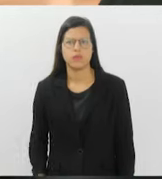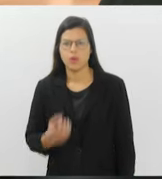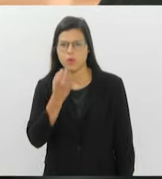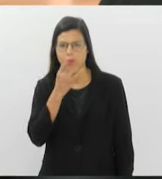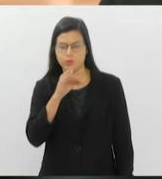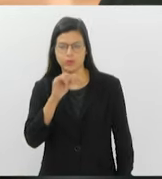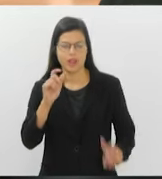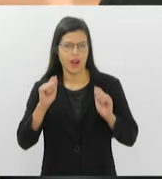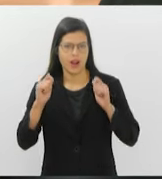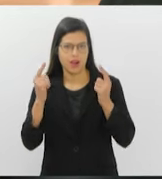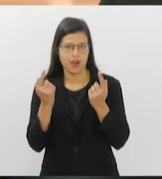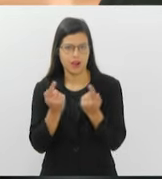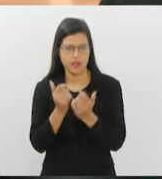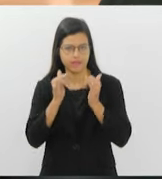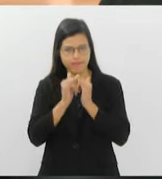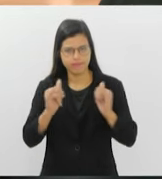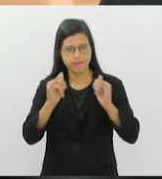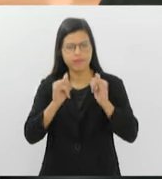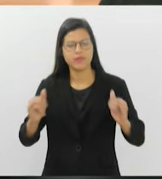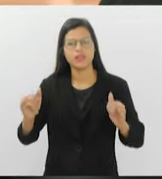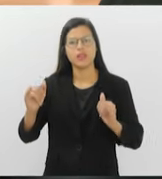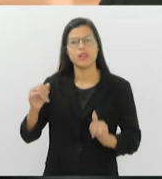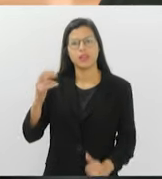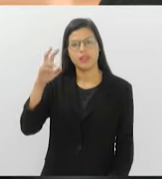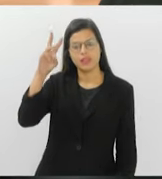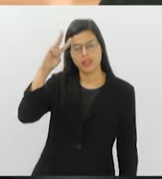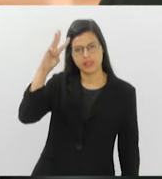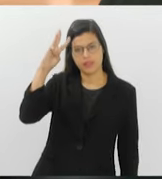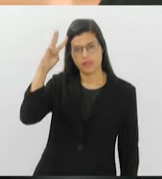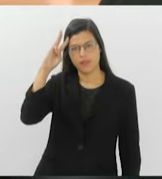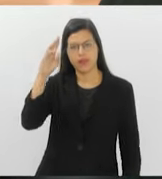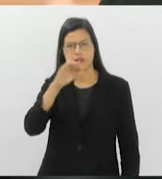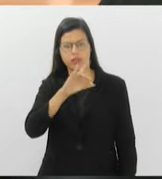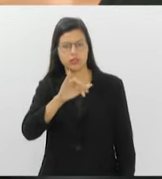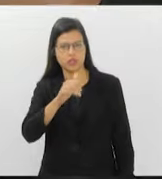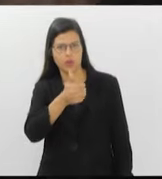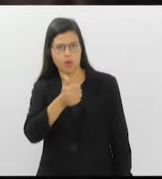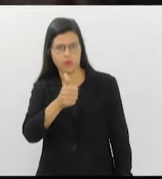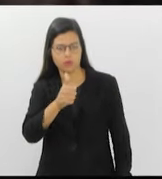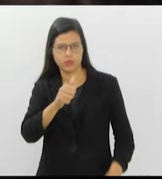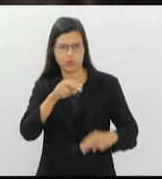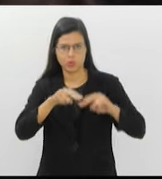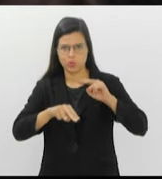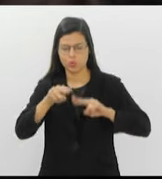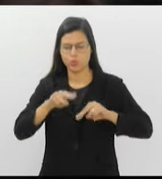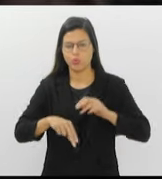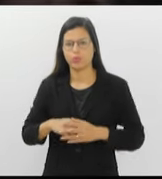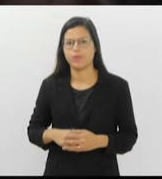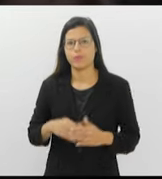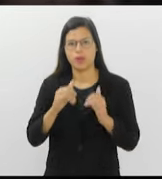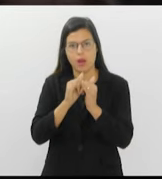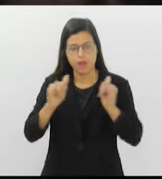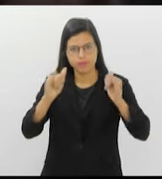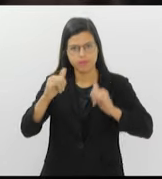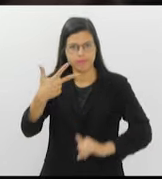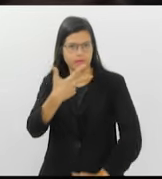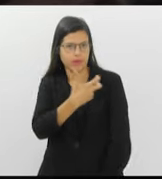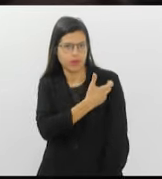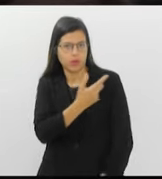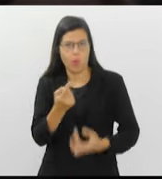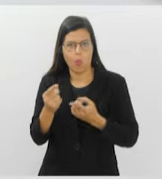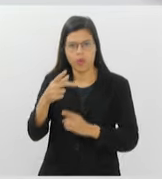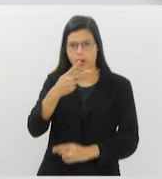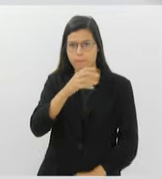O Bom Dia Alerj traz os seguintes destaques nesta terça-feira, 11 de junho. Campanha de vacinação contra a